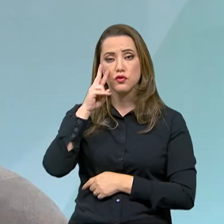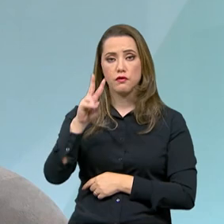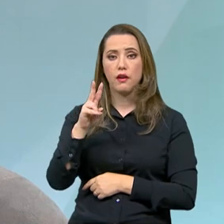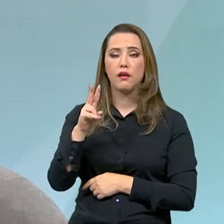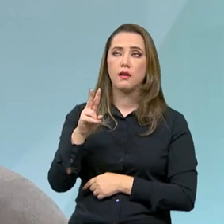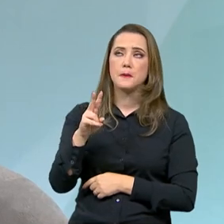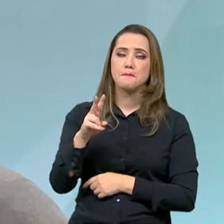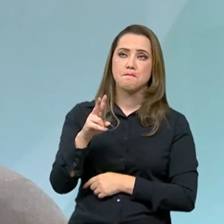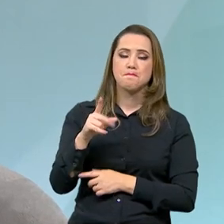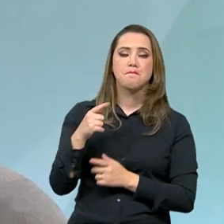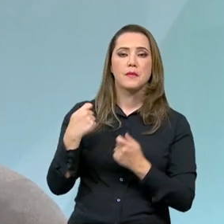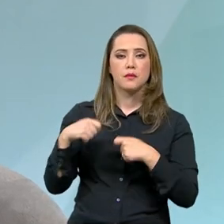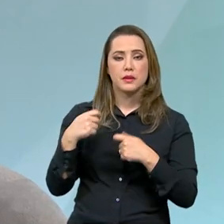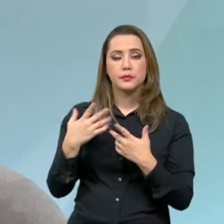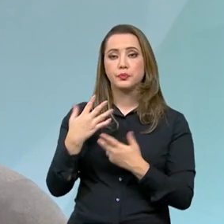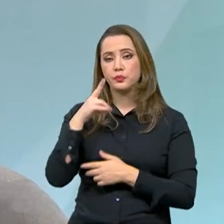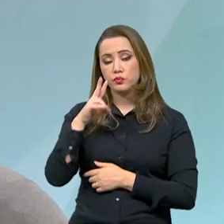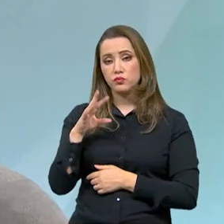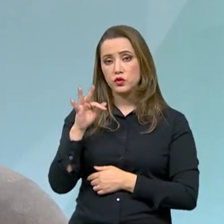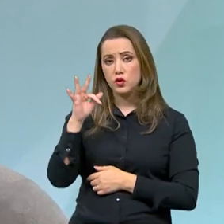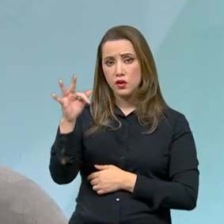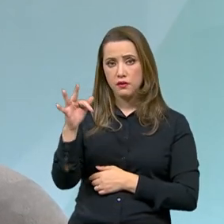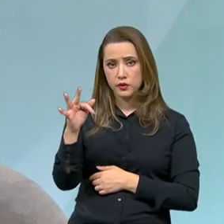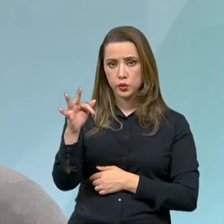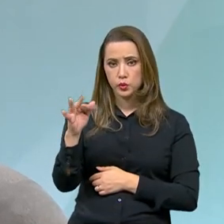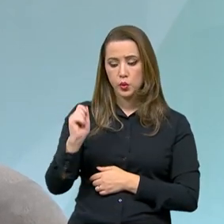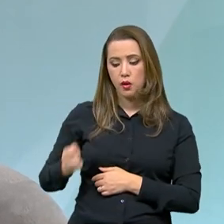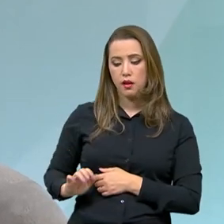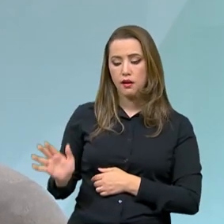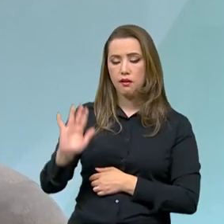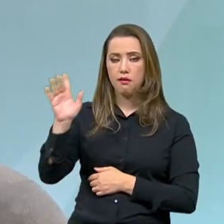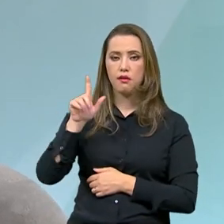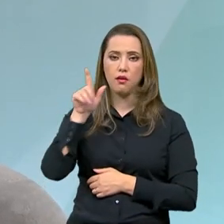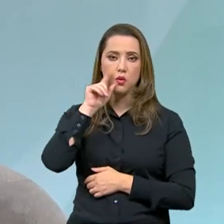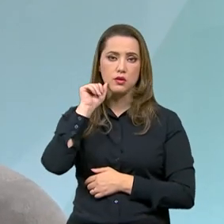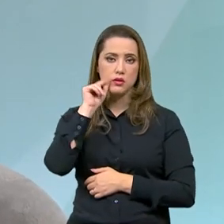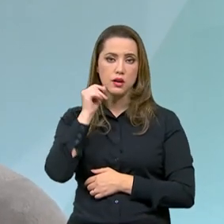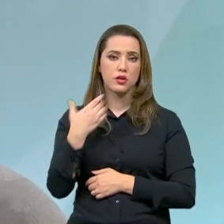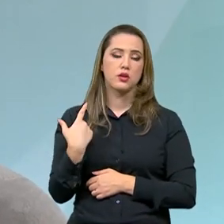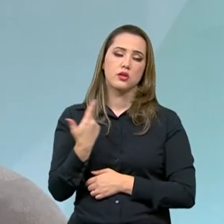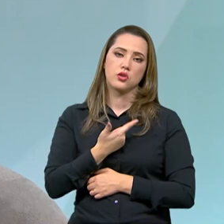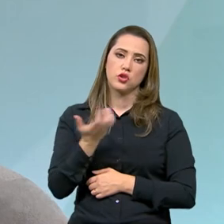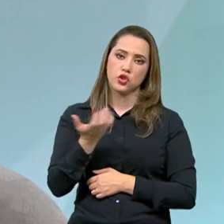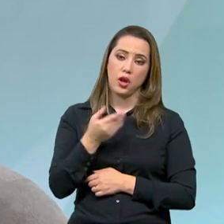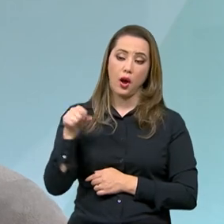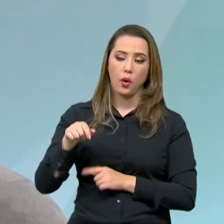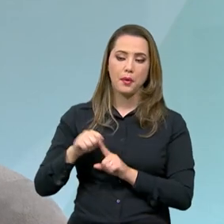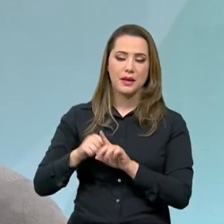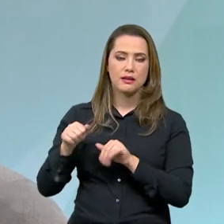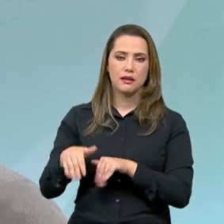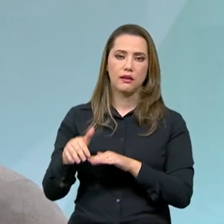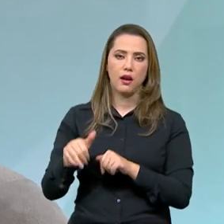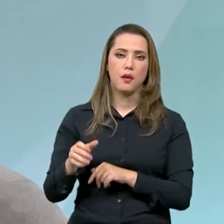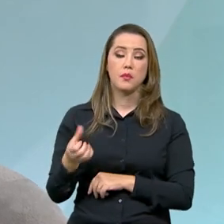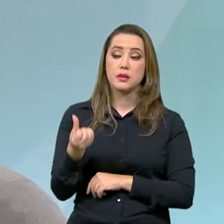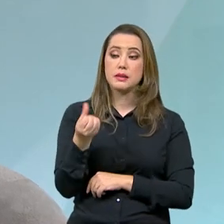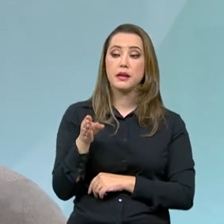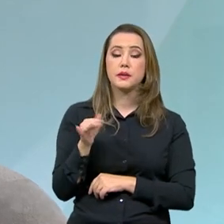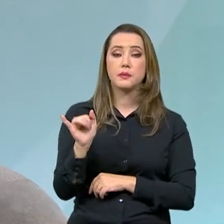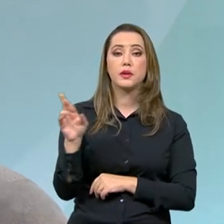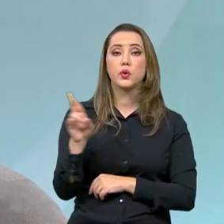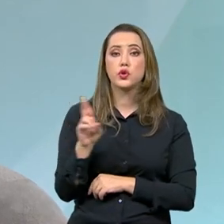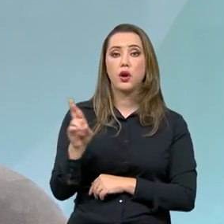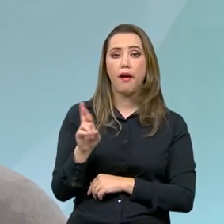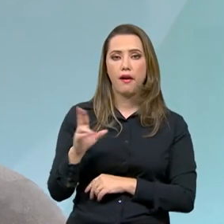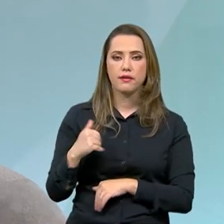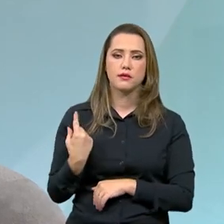previsto no estado do Ceará, que a gente espera alavancar pelo menos 6 bilhões de reais agora para setembro. Então, muito dificilmente,